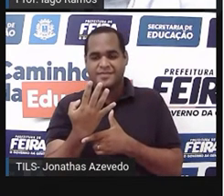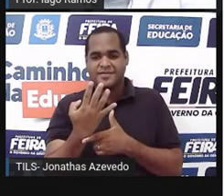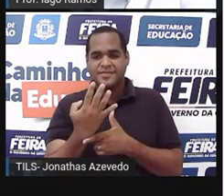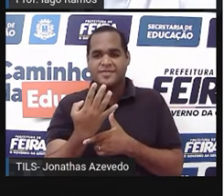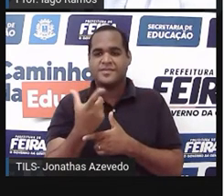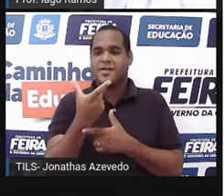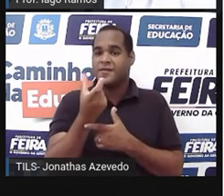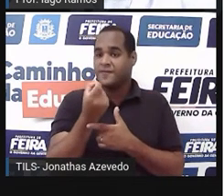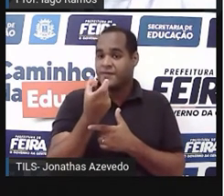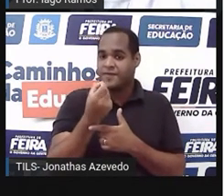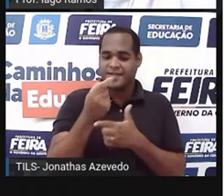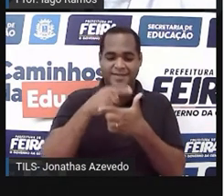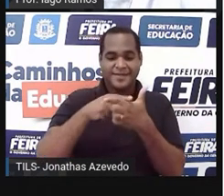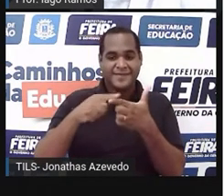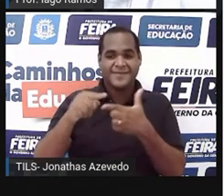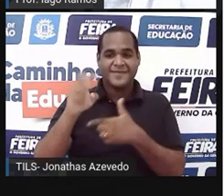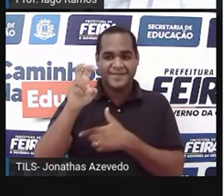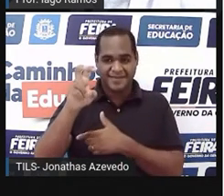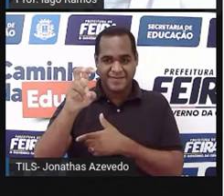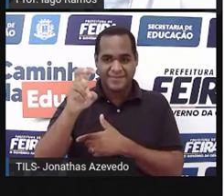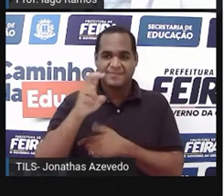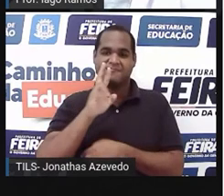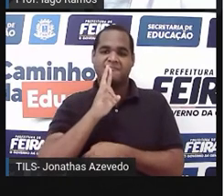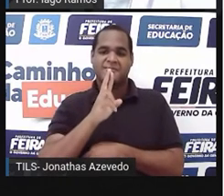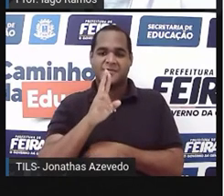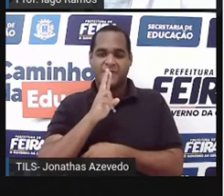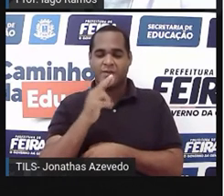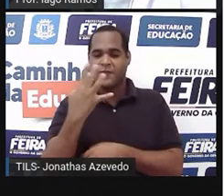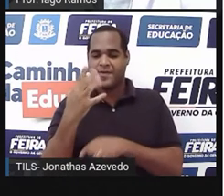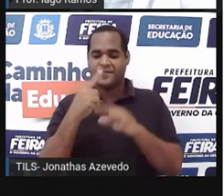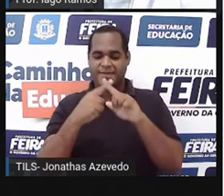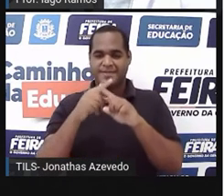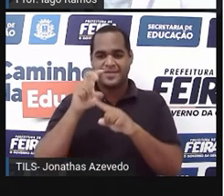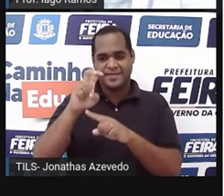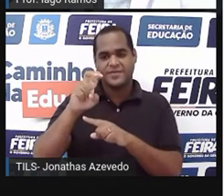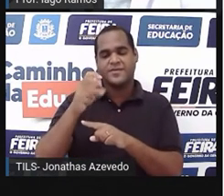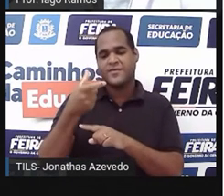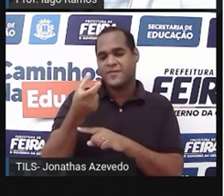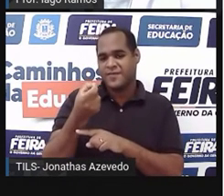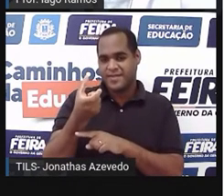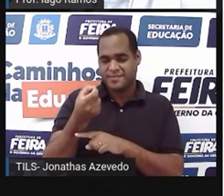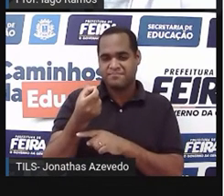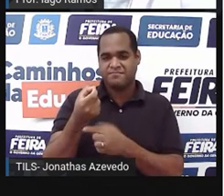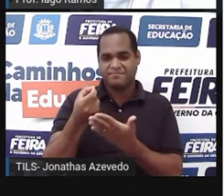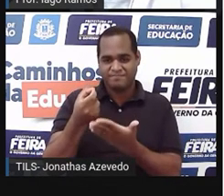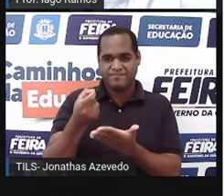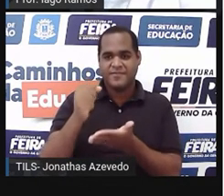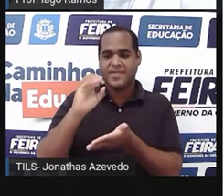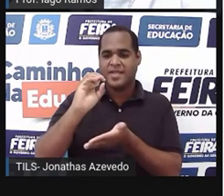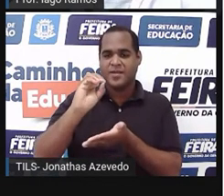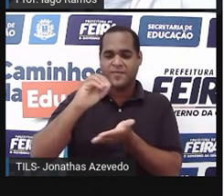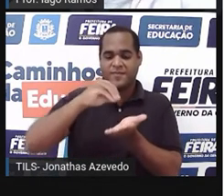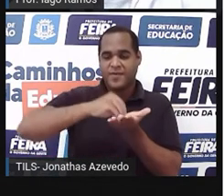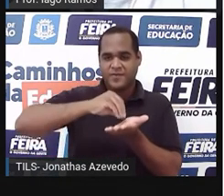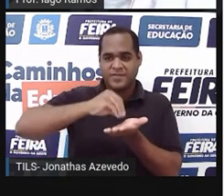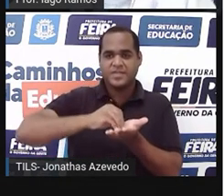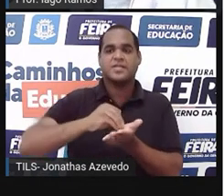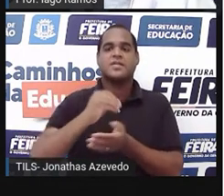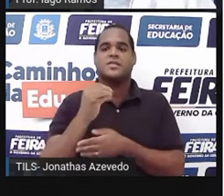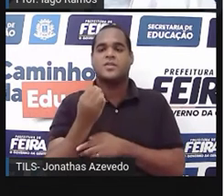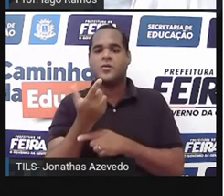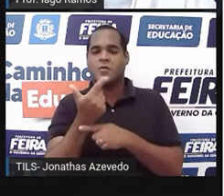divido 20 por 5, aqui dá 4, 4 vezes 5, 20, e resta o 0. Então, 12 quintos